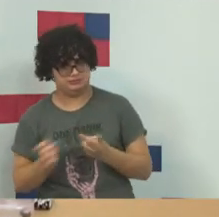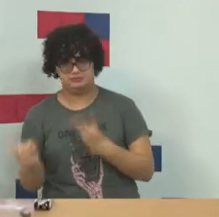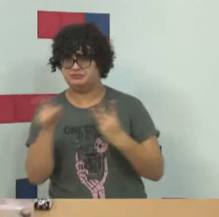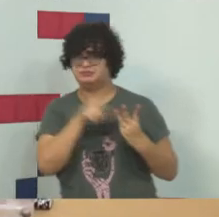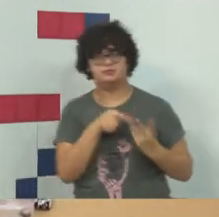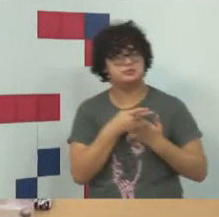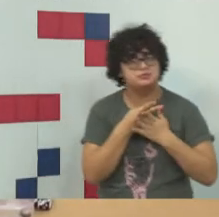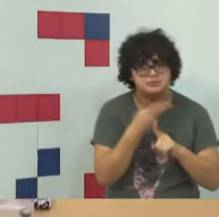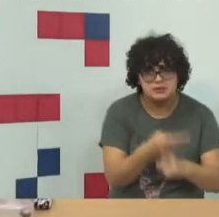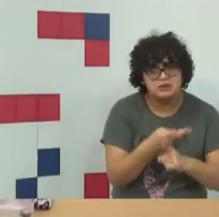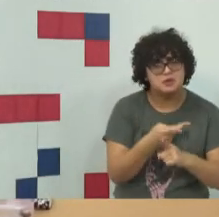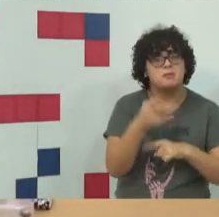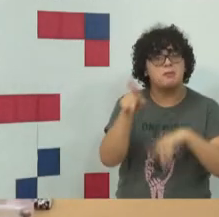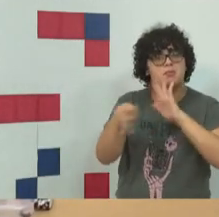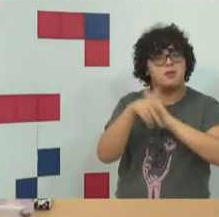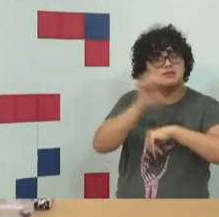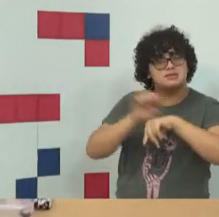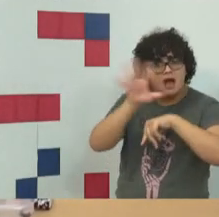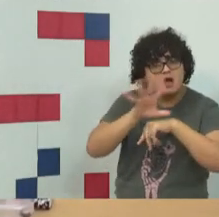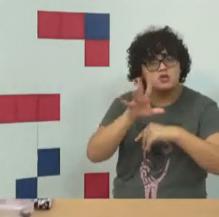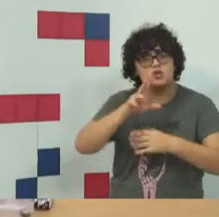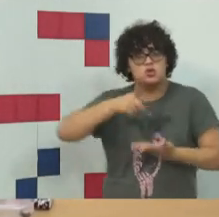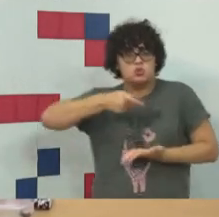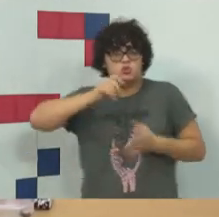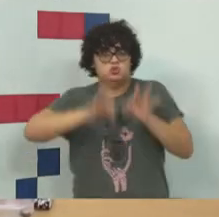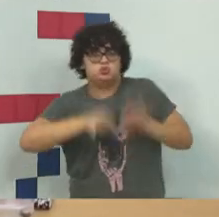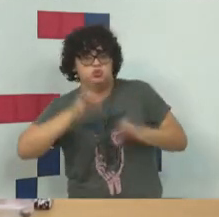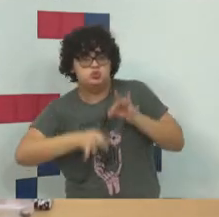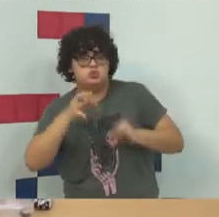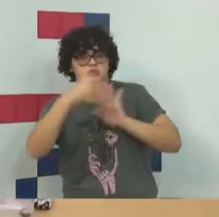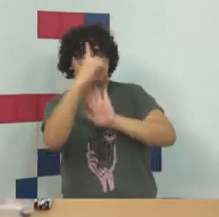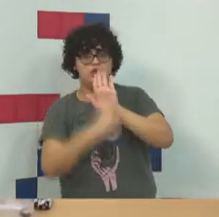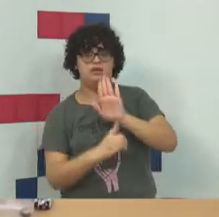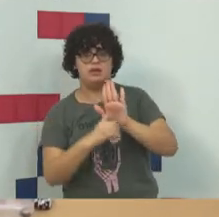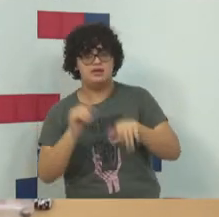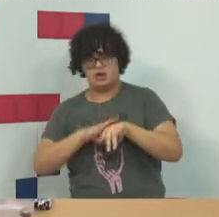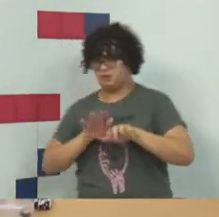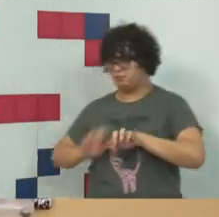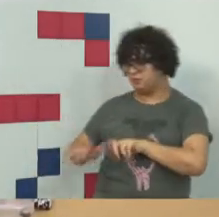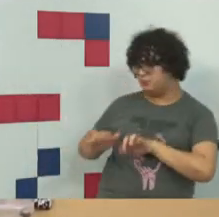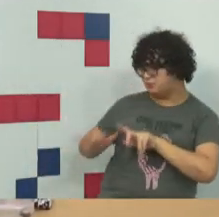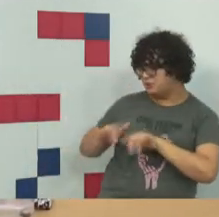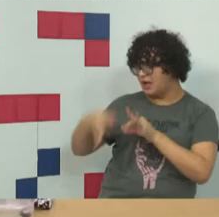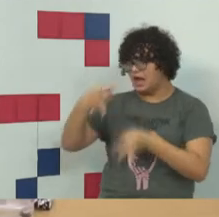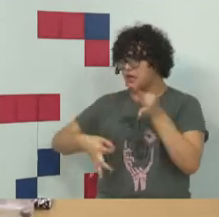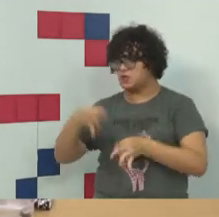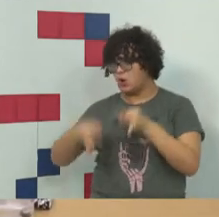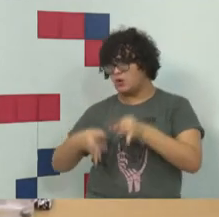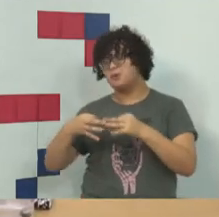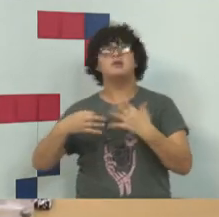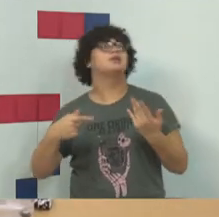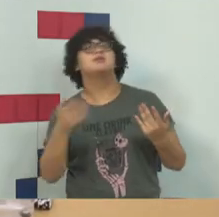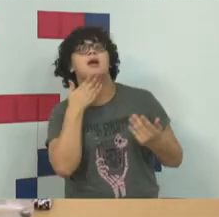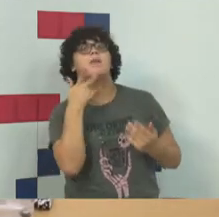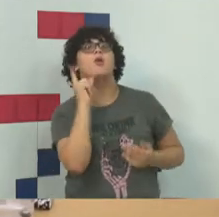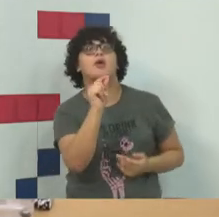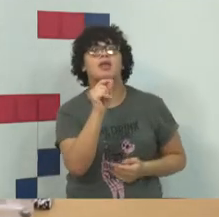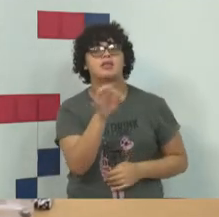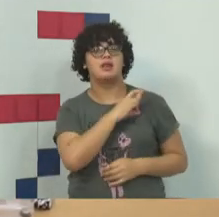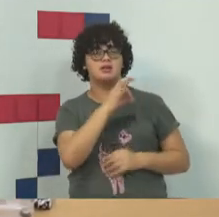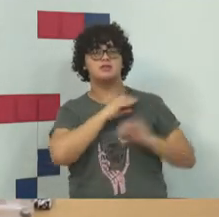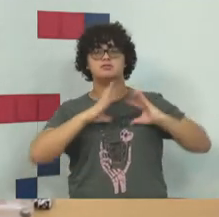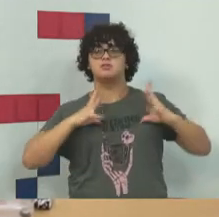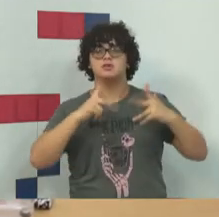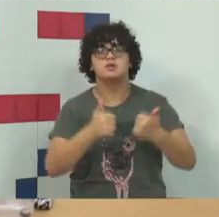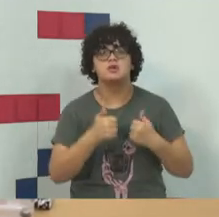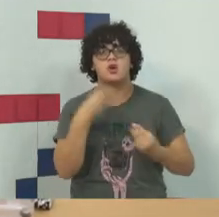justiça, com o procurador de estado, com o juiz de direito, com o escrevente de cartório, escrevente de delegacia de polícia, vocês vão ter que lidar com